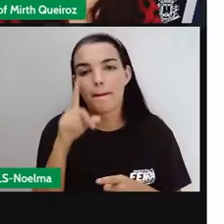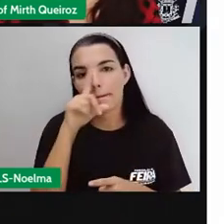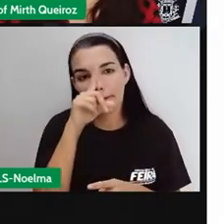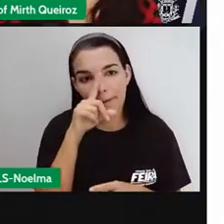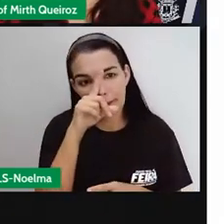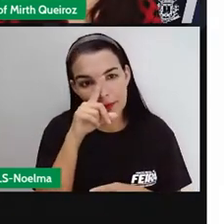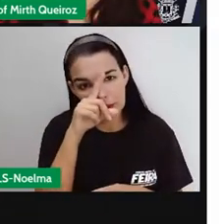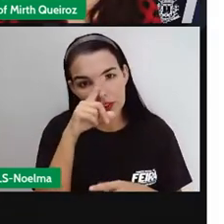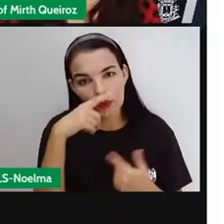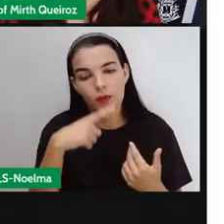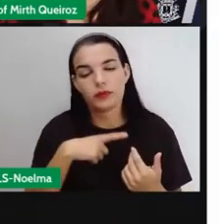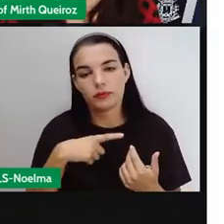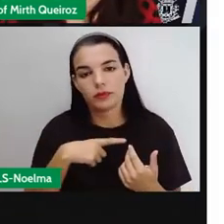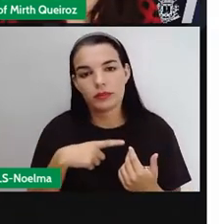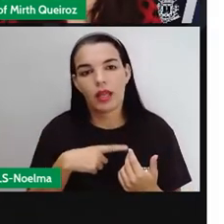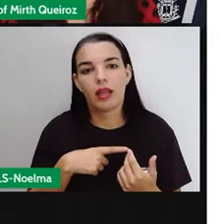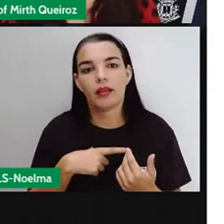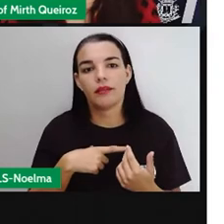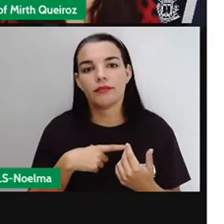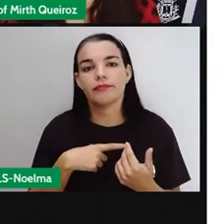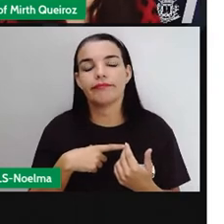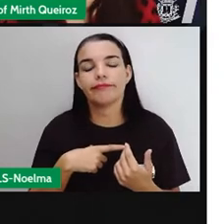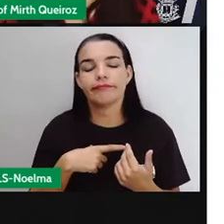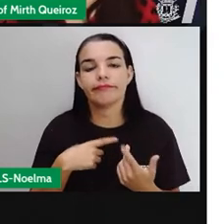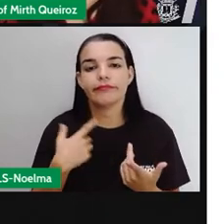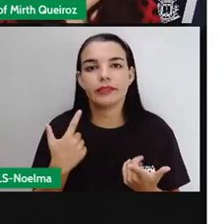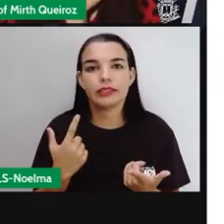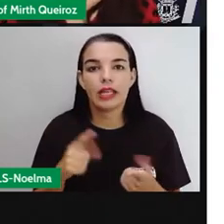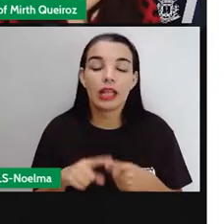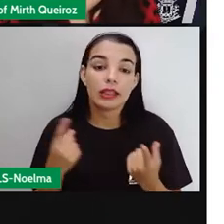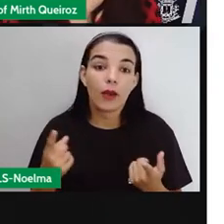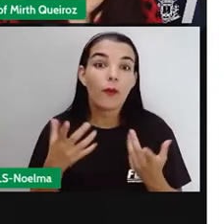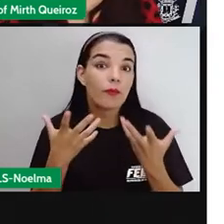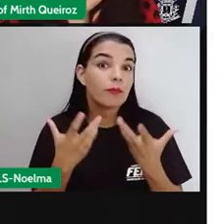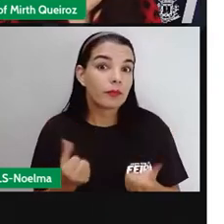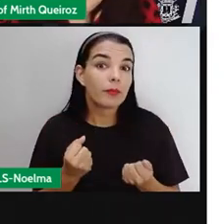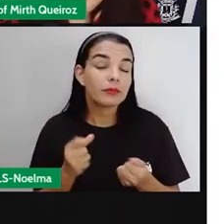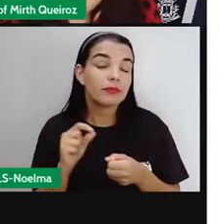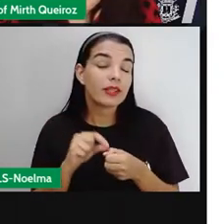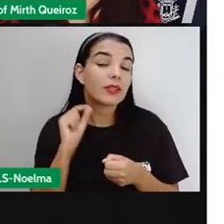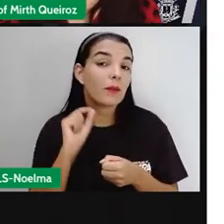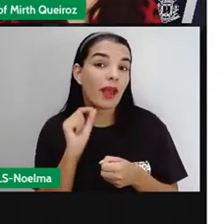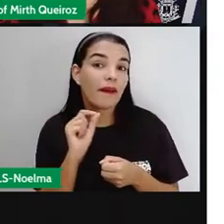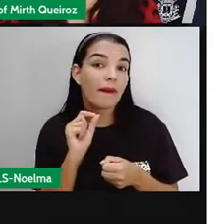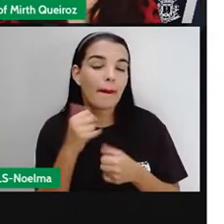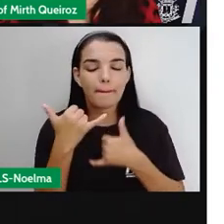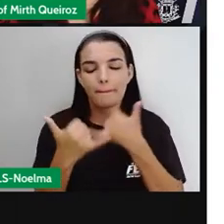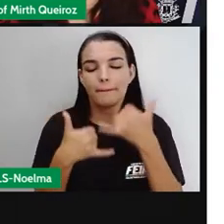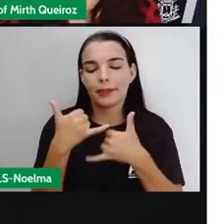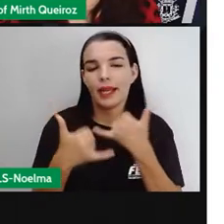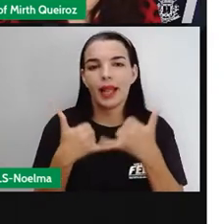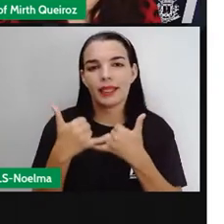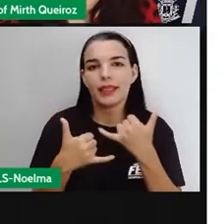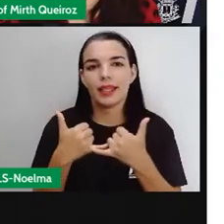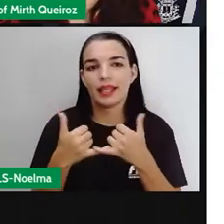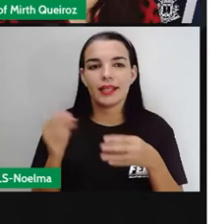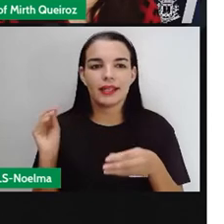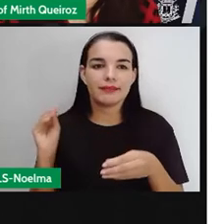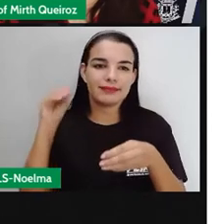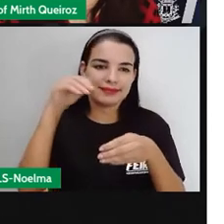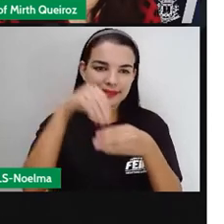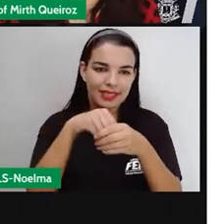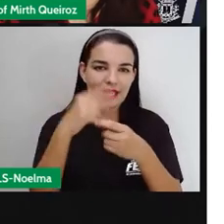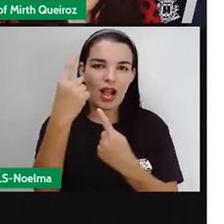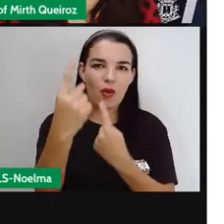que a gente estaria correndo. Então, a gente vai tentar aí passar para vocês aqui